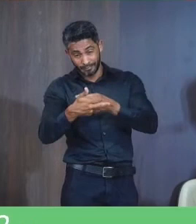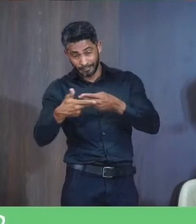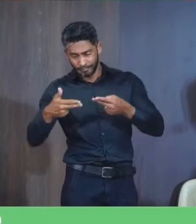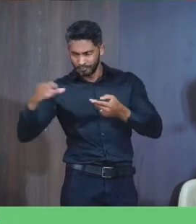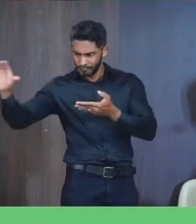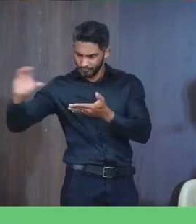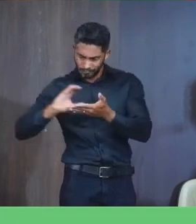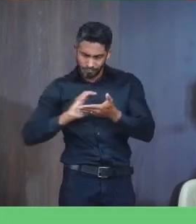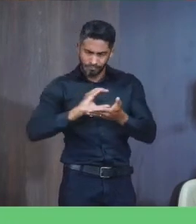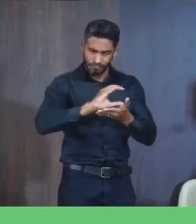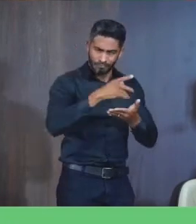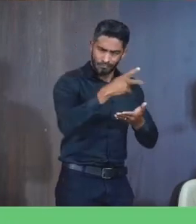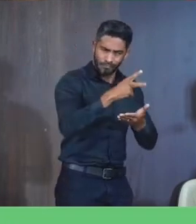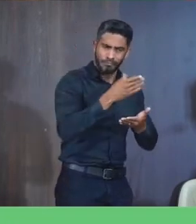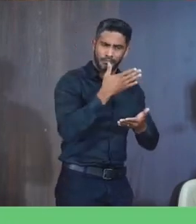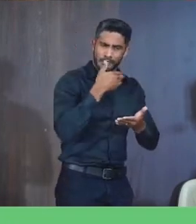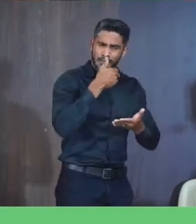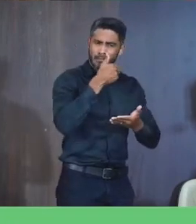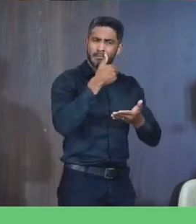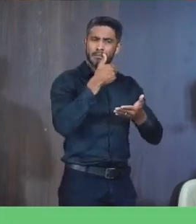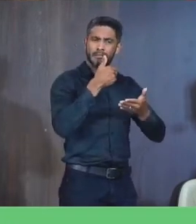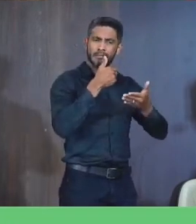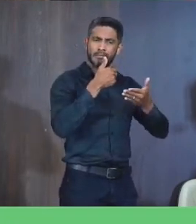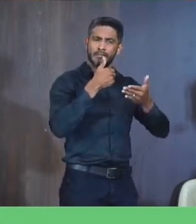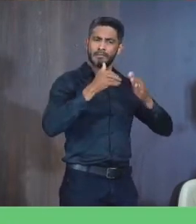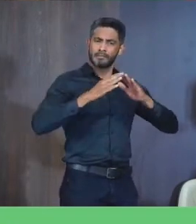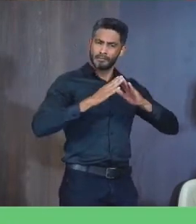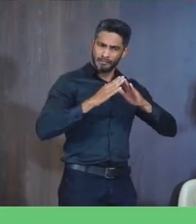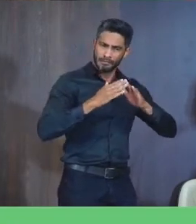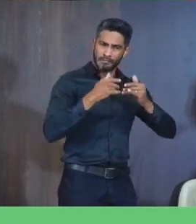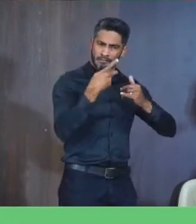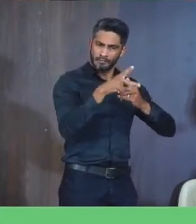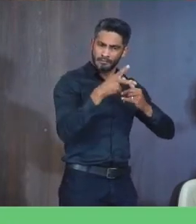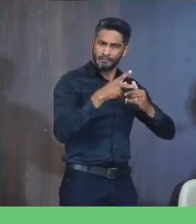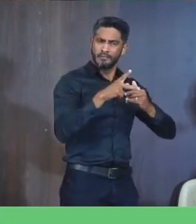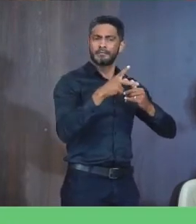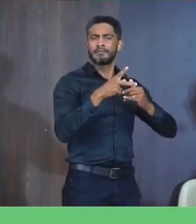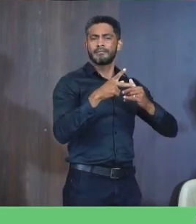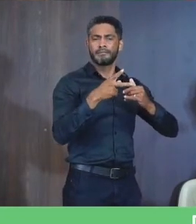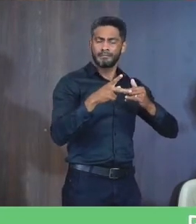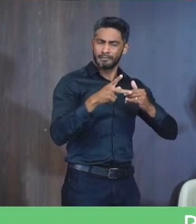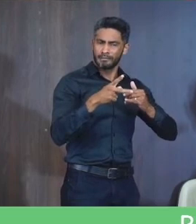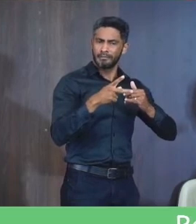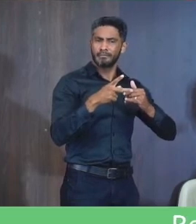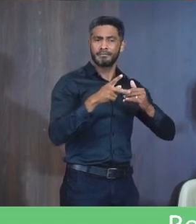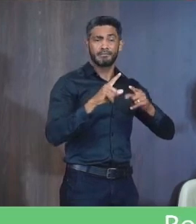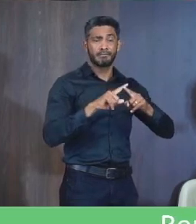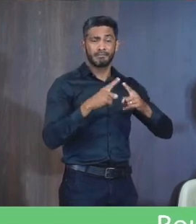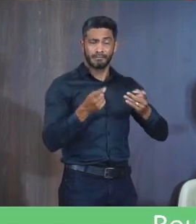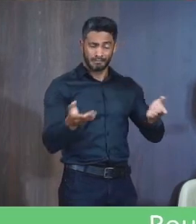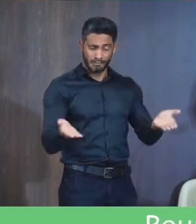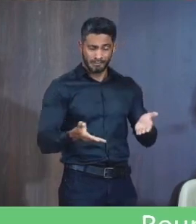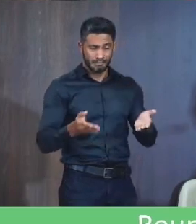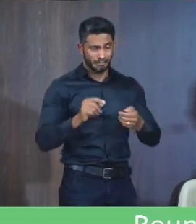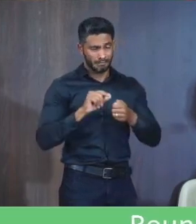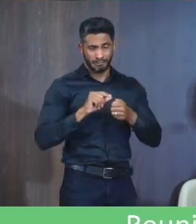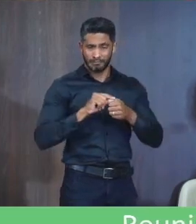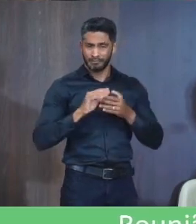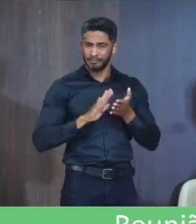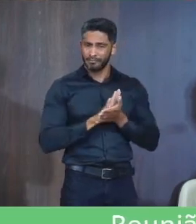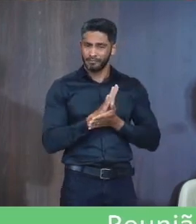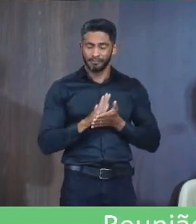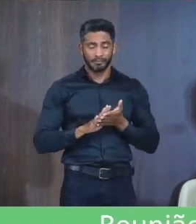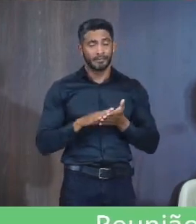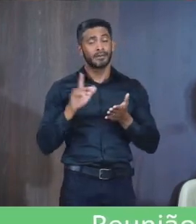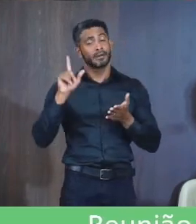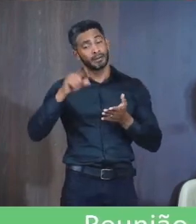poder Melhorar A infraestrutura E até hoje Não foi feito O repasse Isso